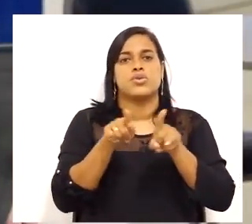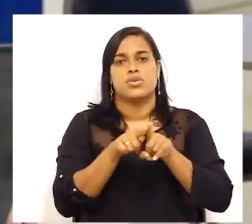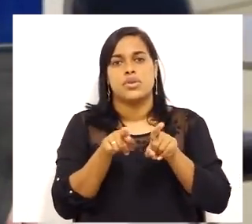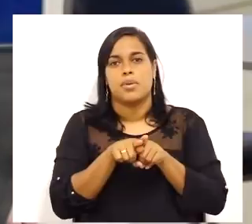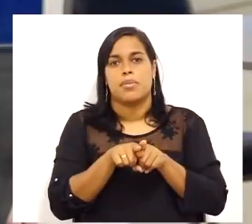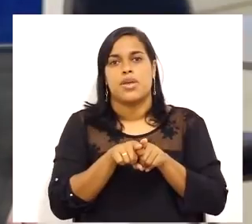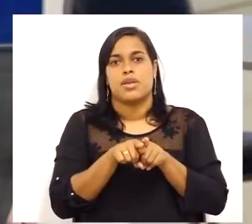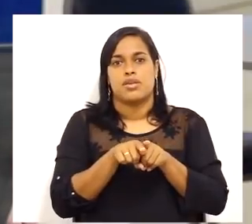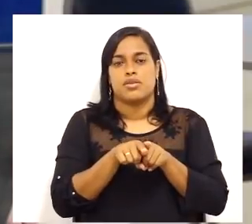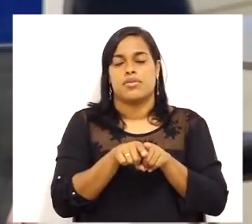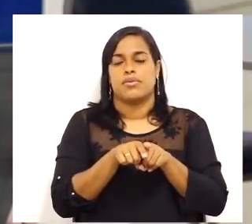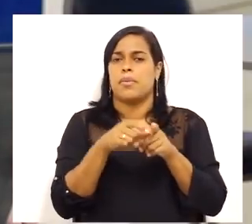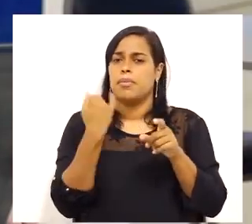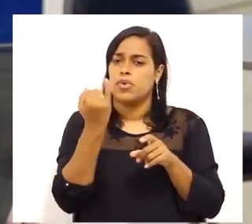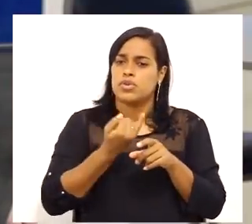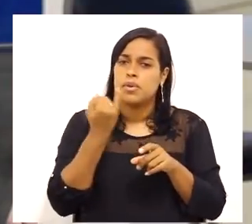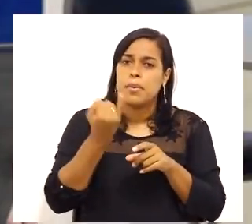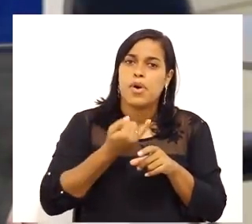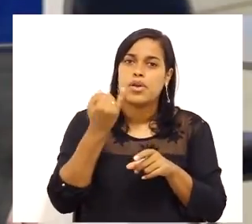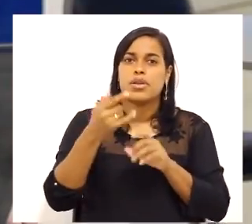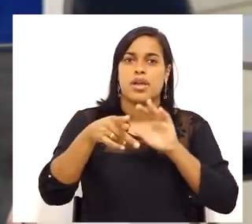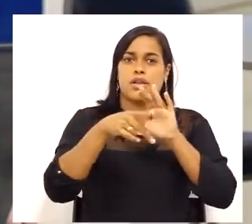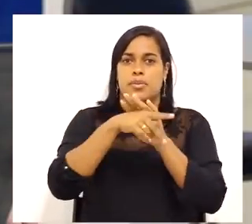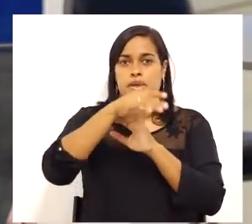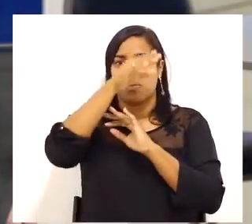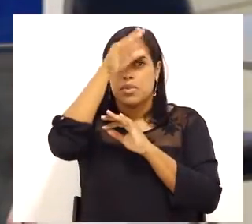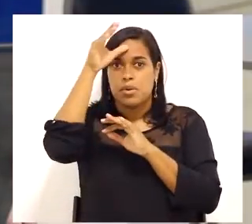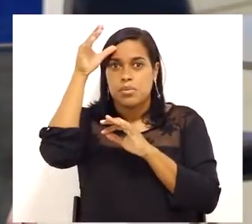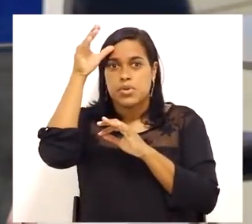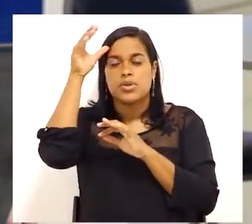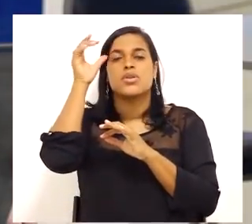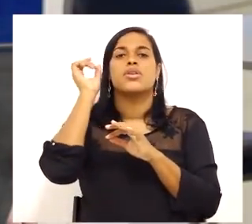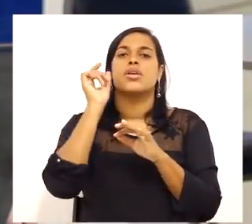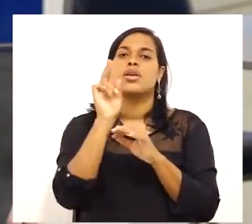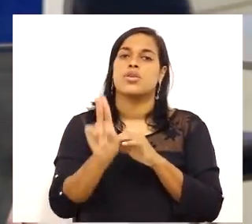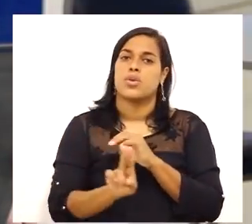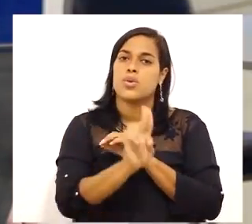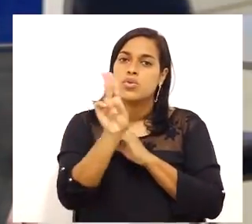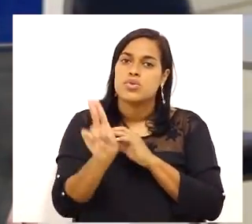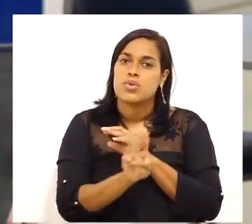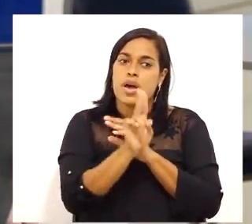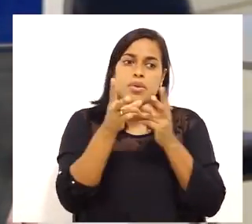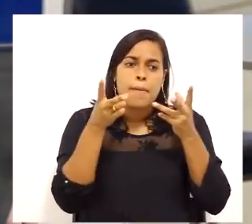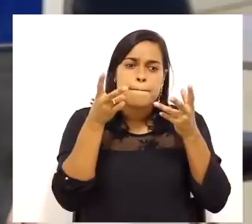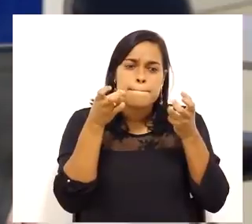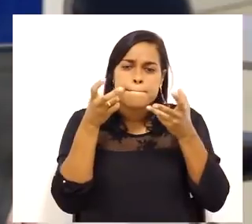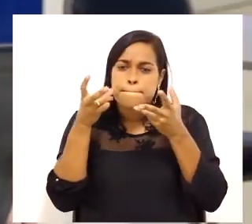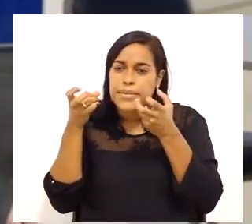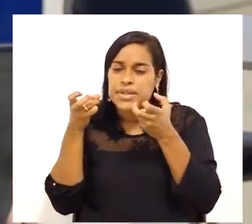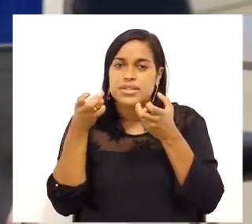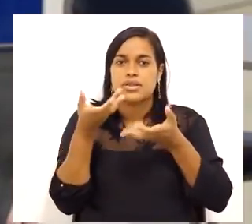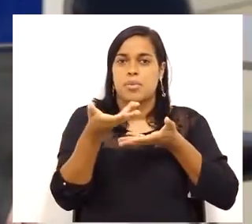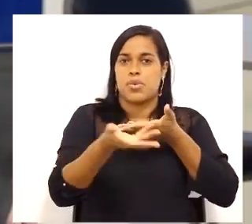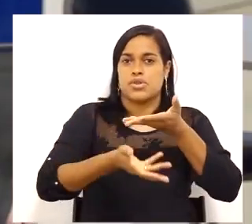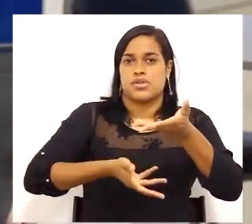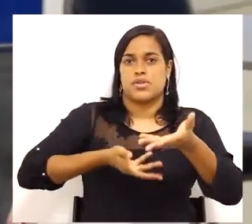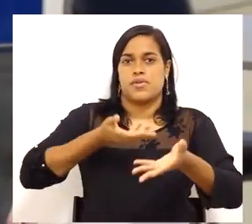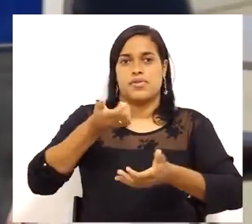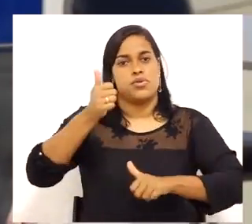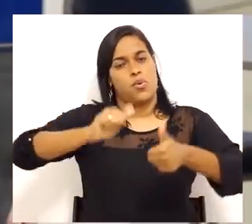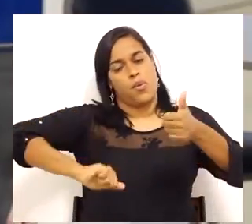estará dando um grande passo para que o seu cliente final, para que o usuário perceba como aquele serviço seja de qualidade.